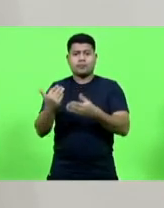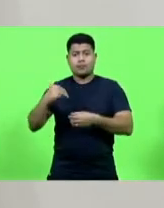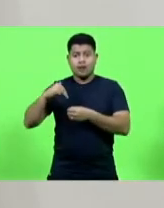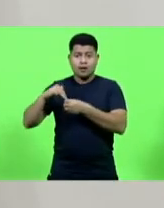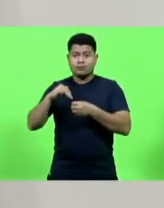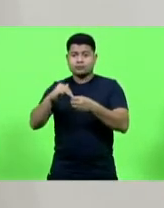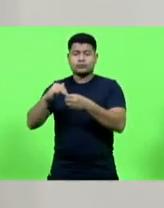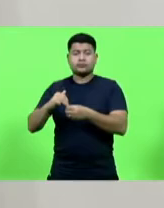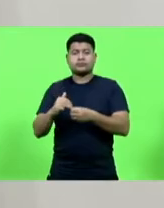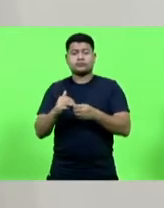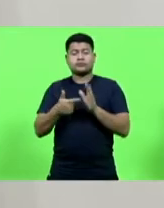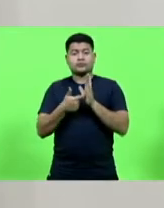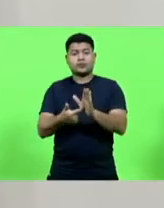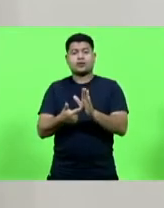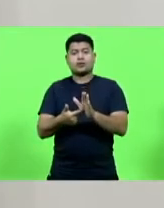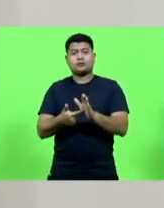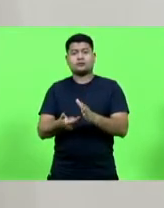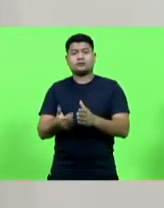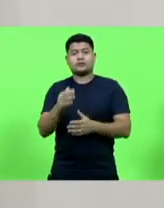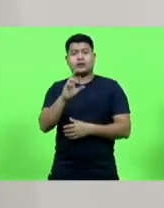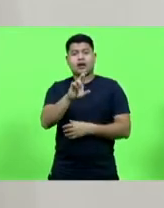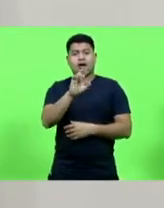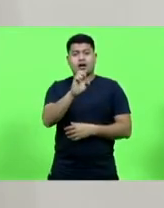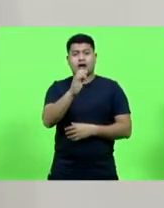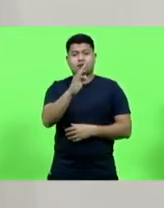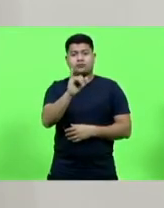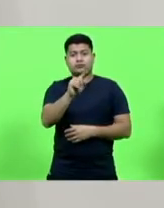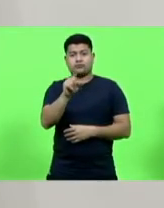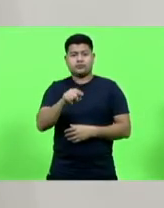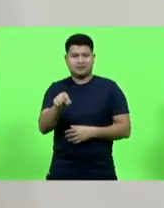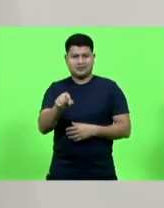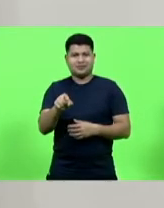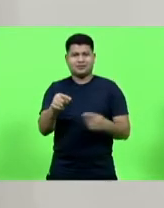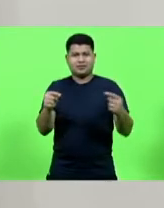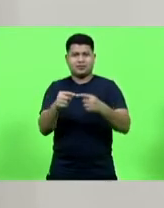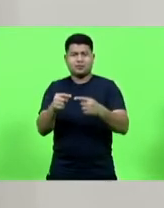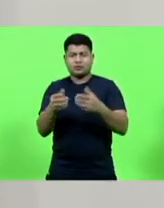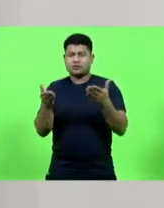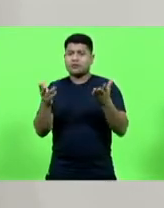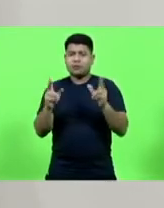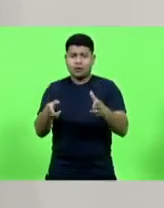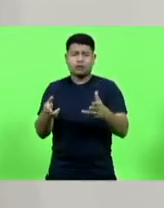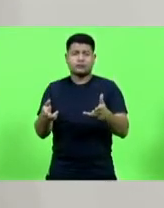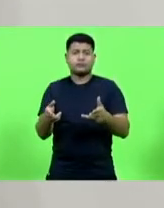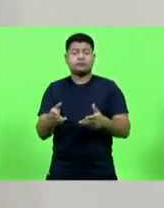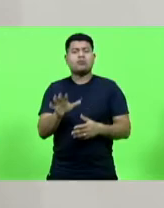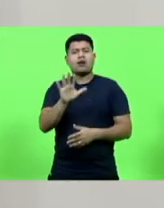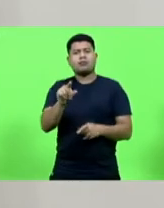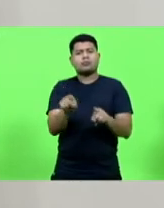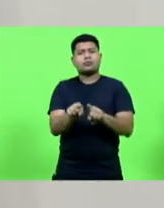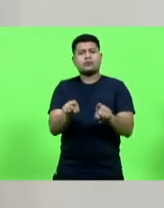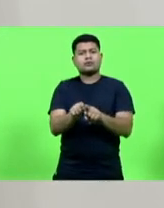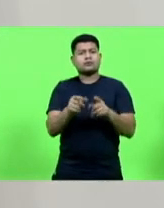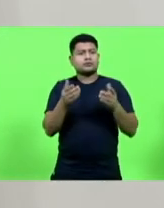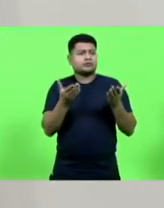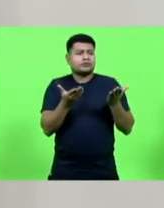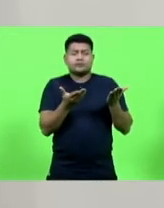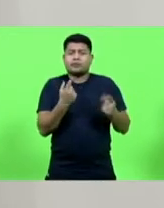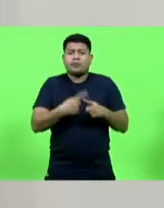parcelamentos chamados refis, também engloba tudo. Mas por que que o Estado vira as costas